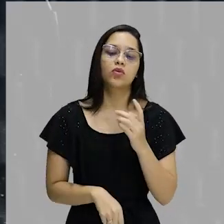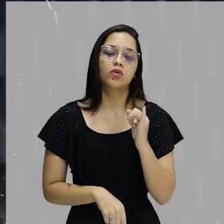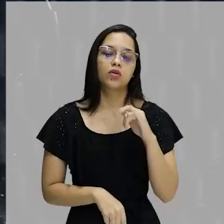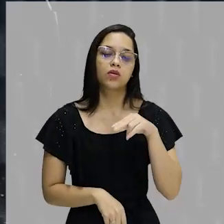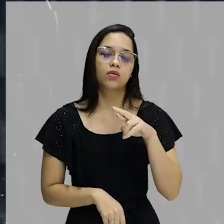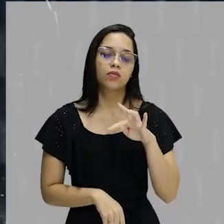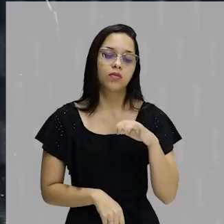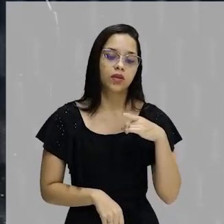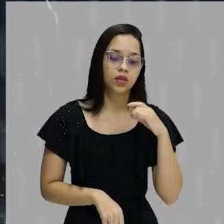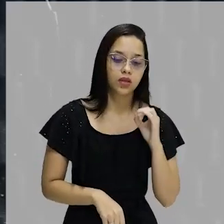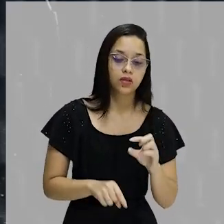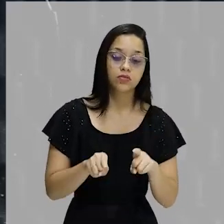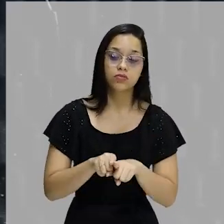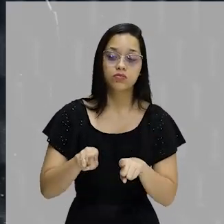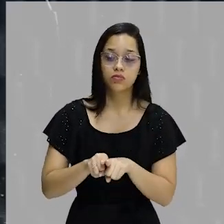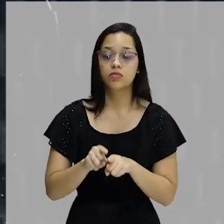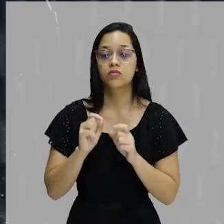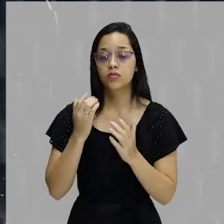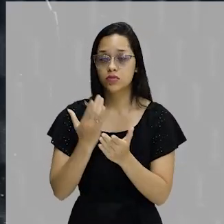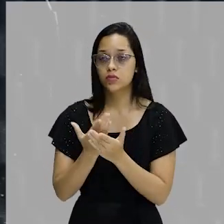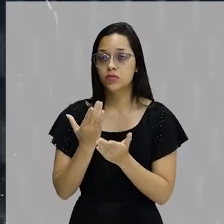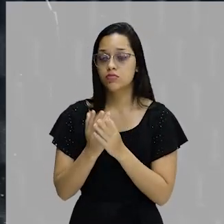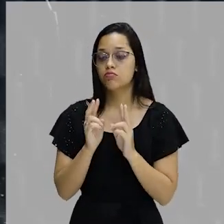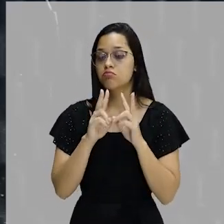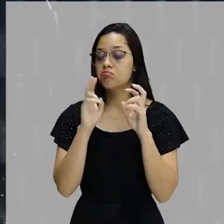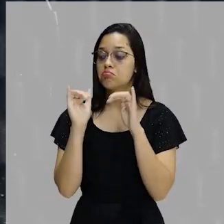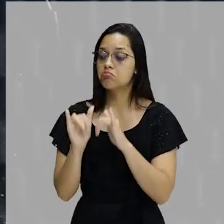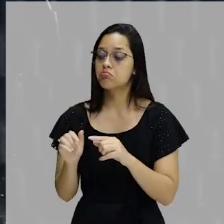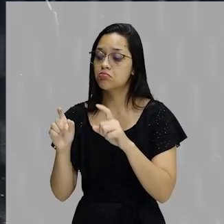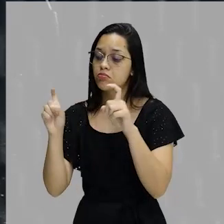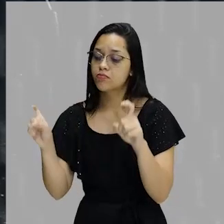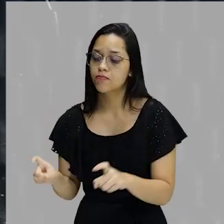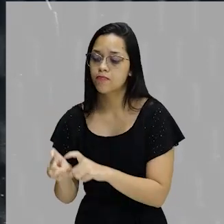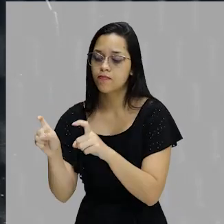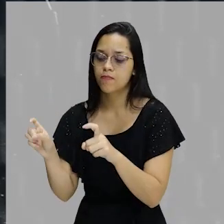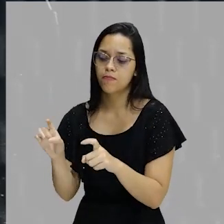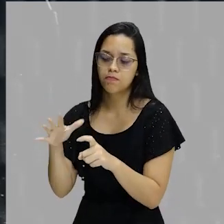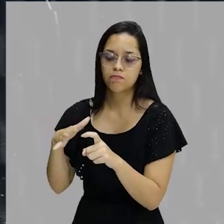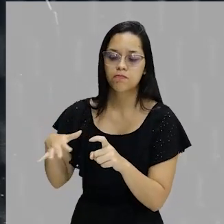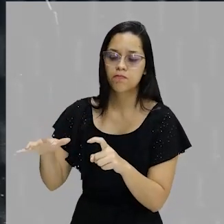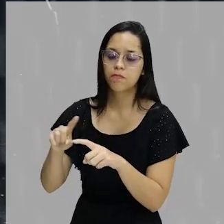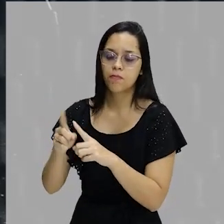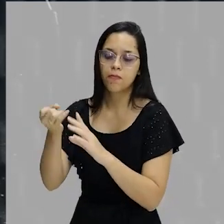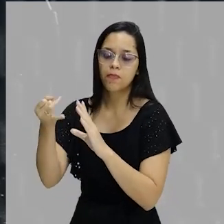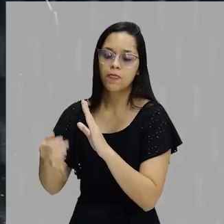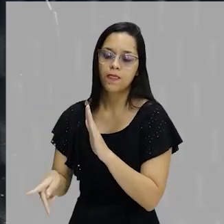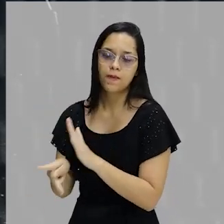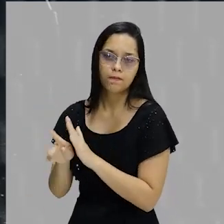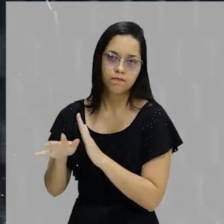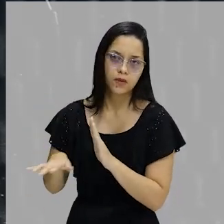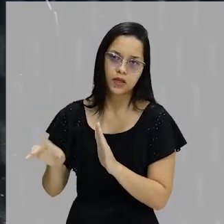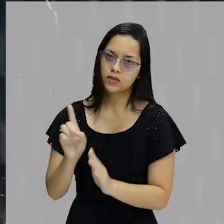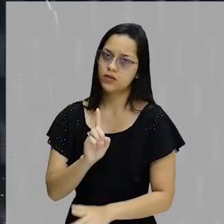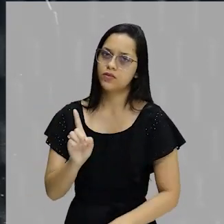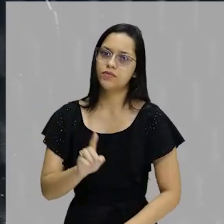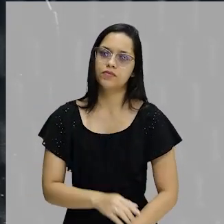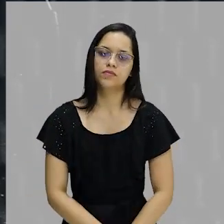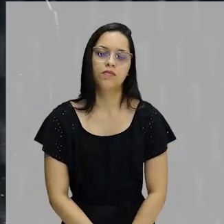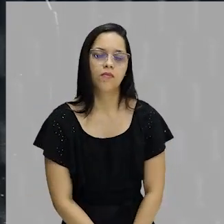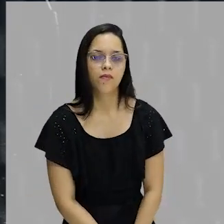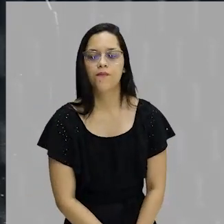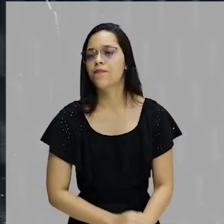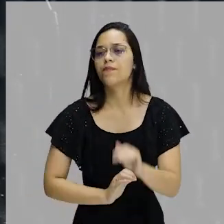né? Contextualmente, se estuda mais a questão da informática, mas não é característico só dessa área, tá certo?